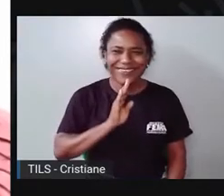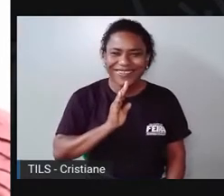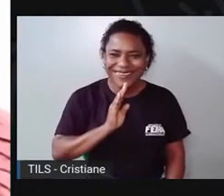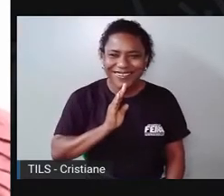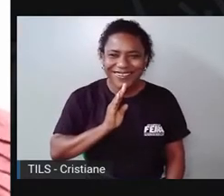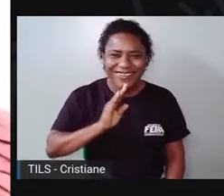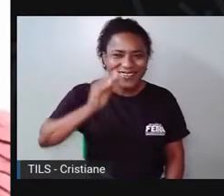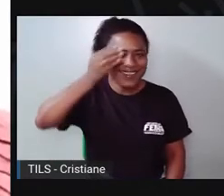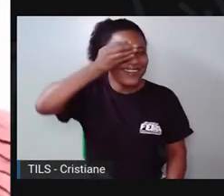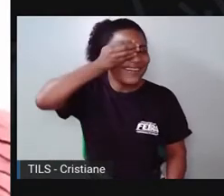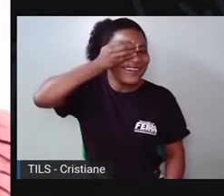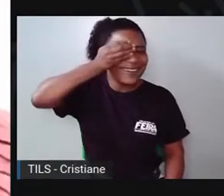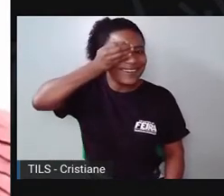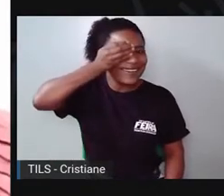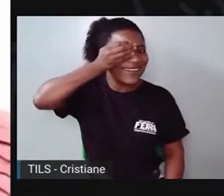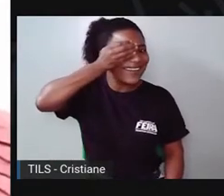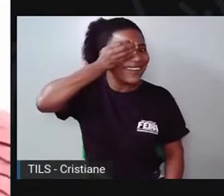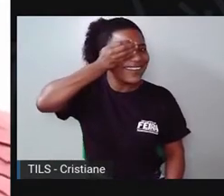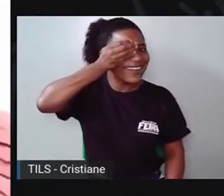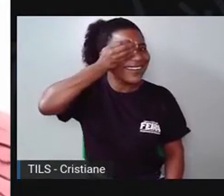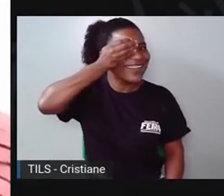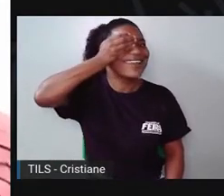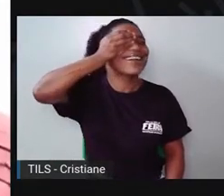usa um pataolho assim, olha.